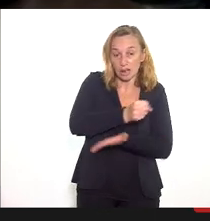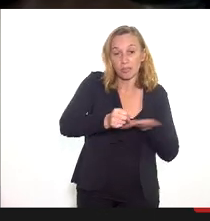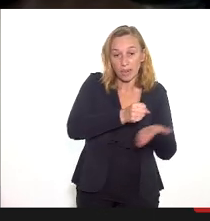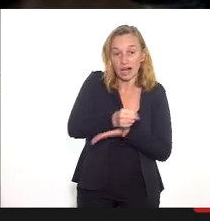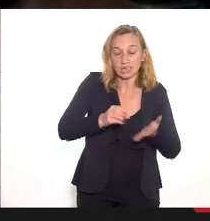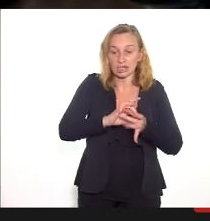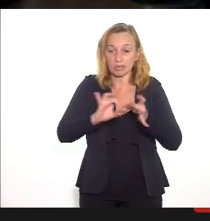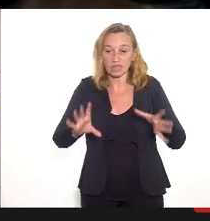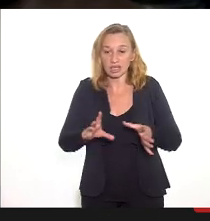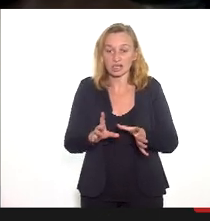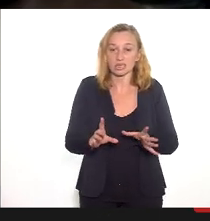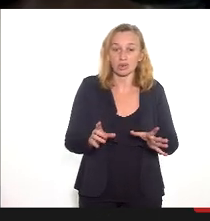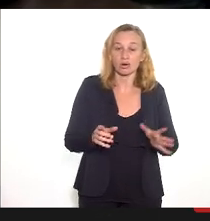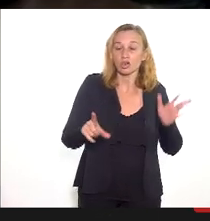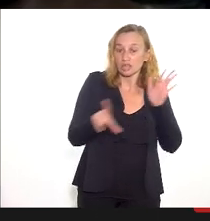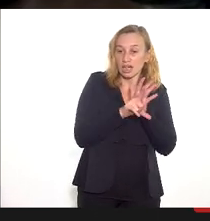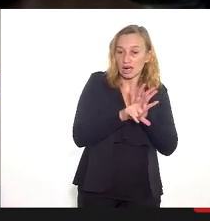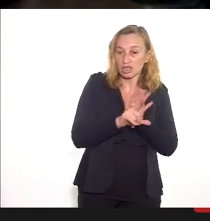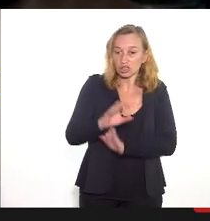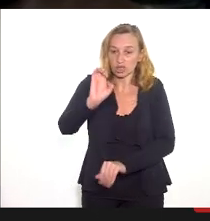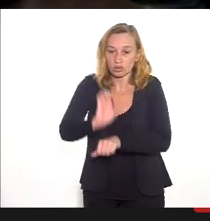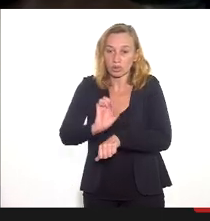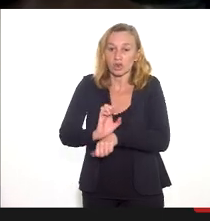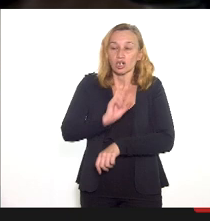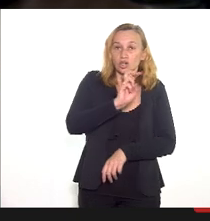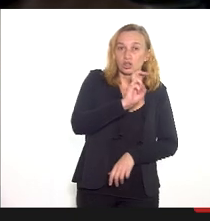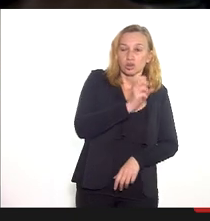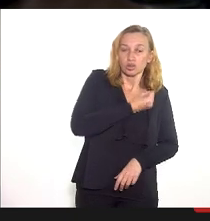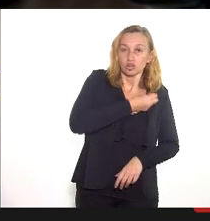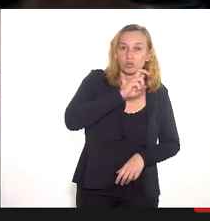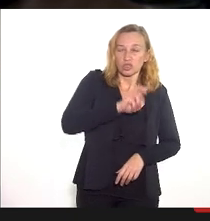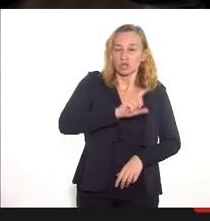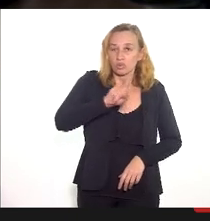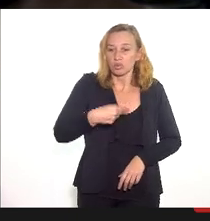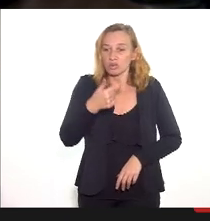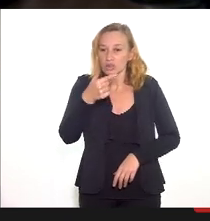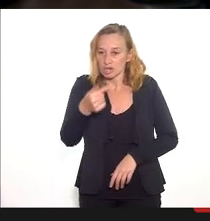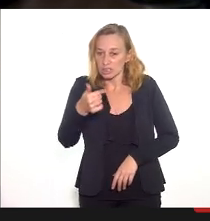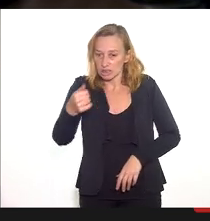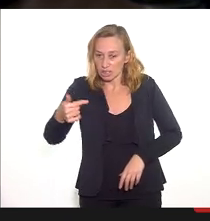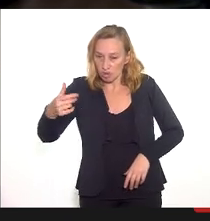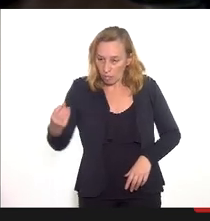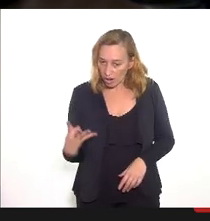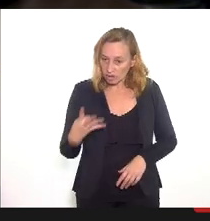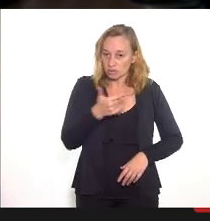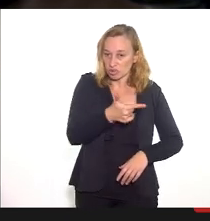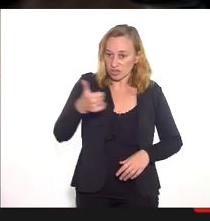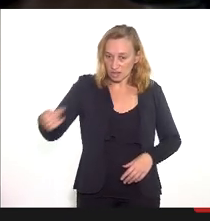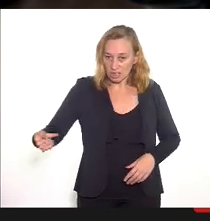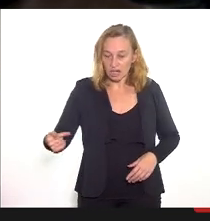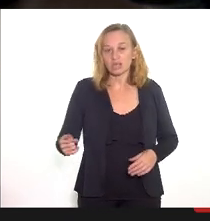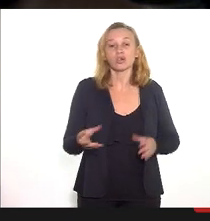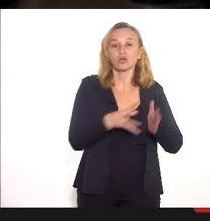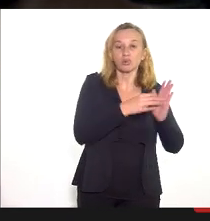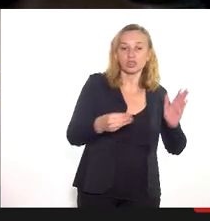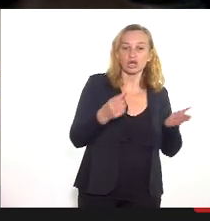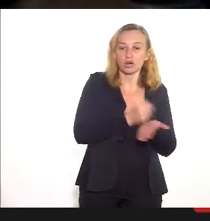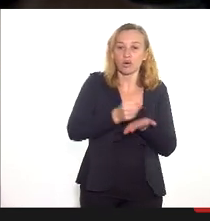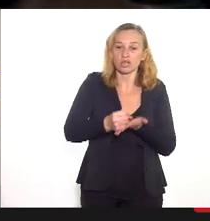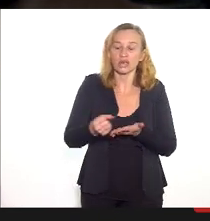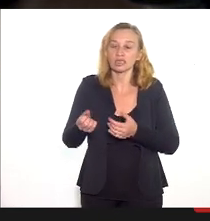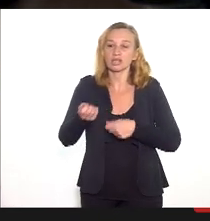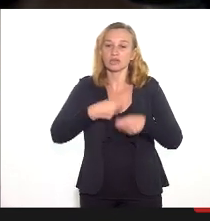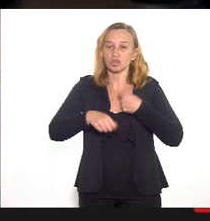autorização constante da Lei Estadual nº 5.164 de 2007 e por modelo de contratos